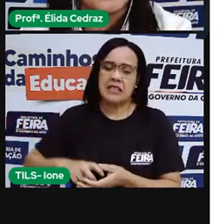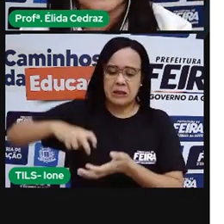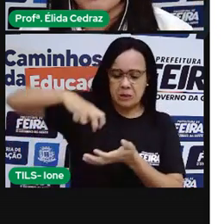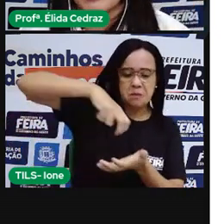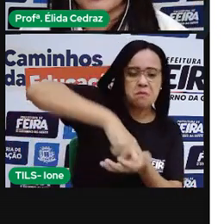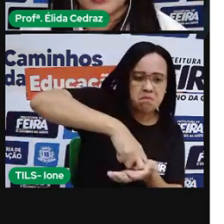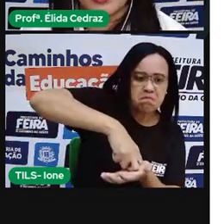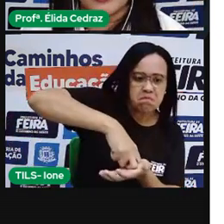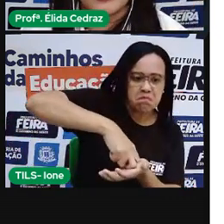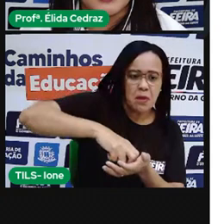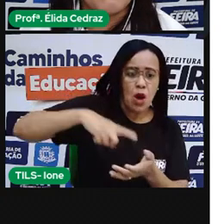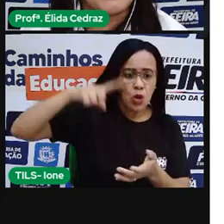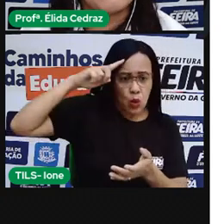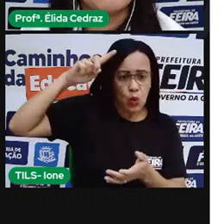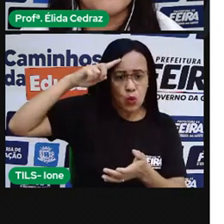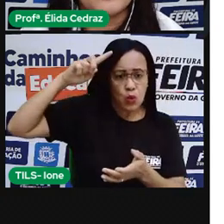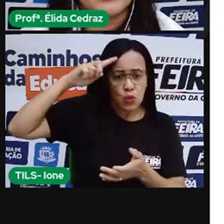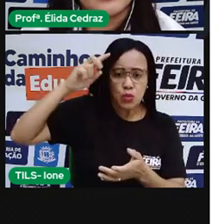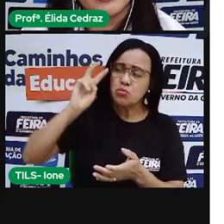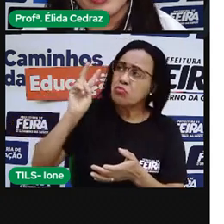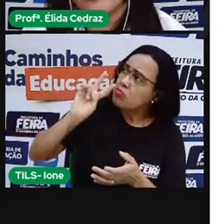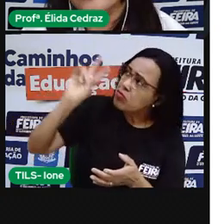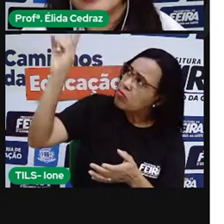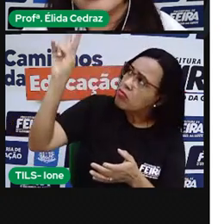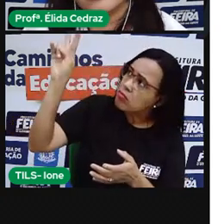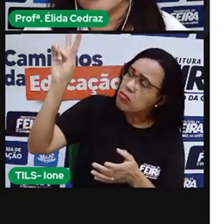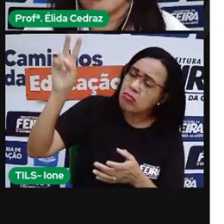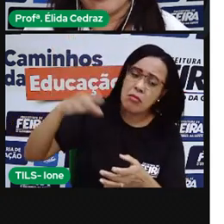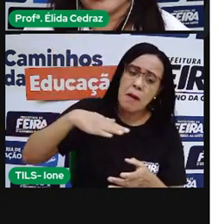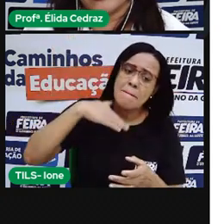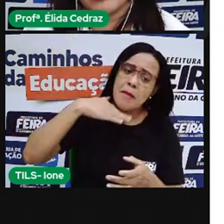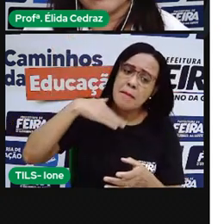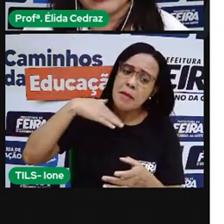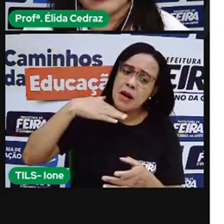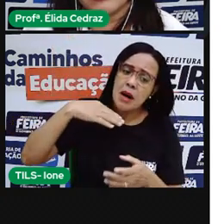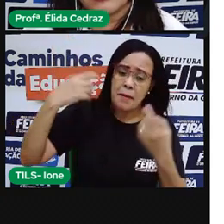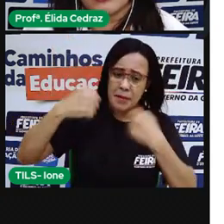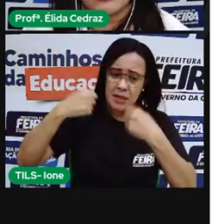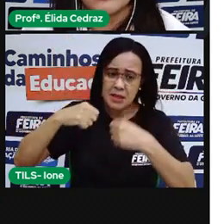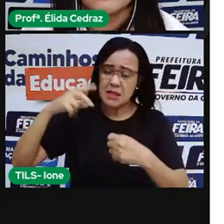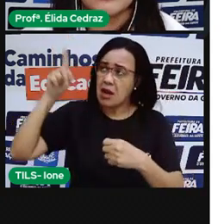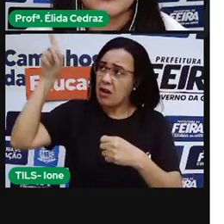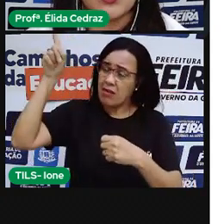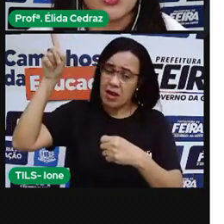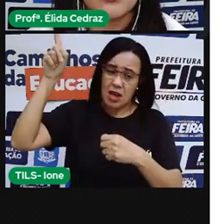as noites para a terra para ver o que aconteceu com as suas mães.